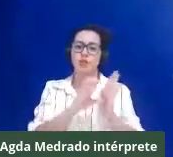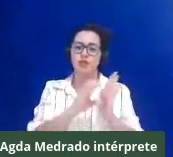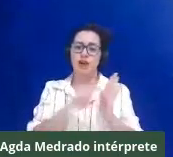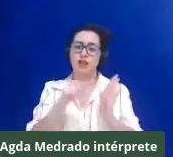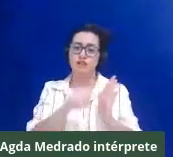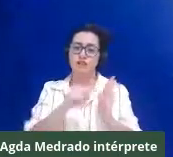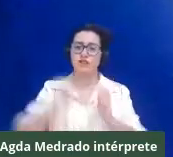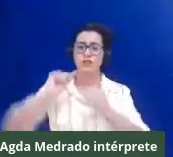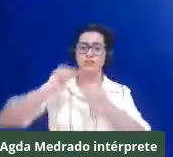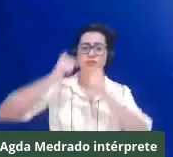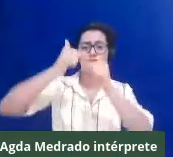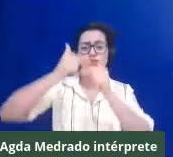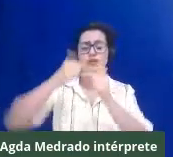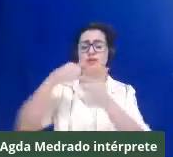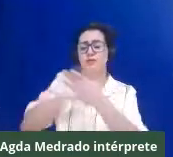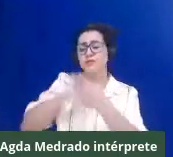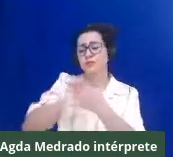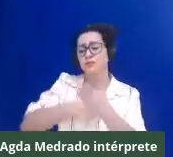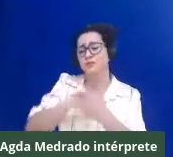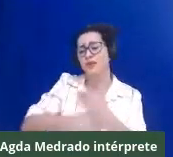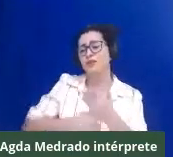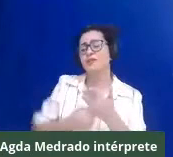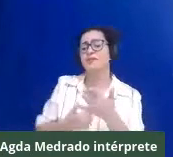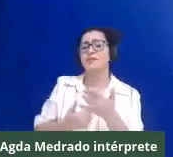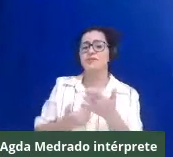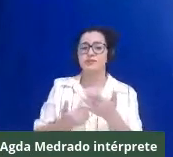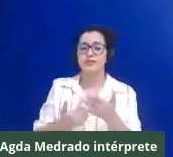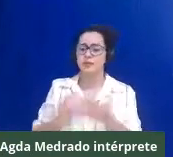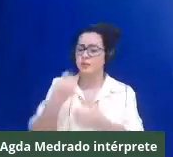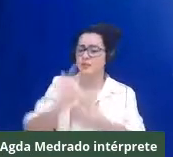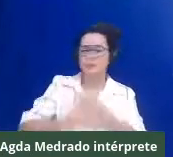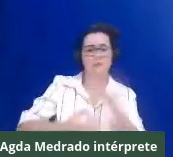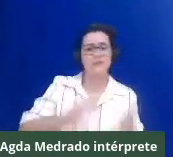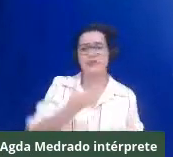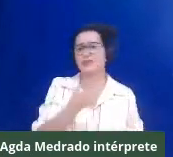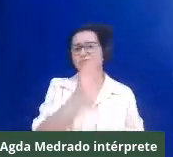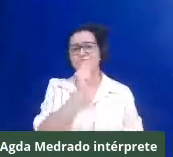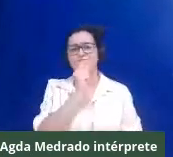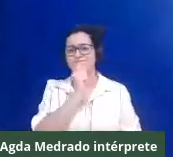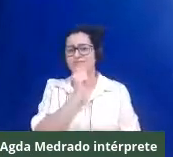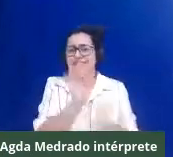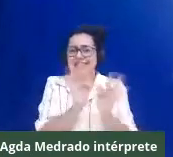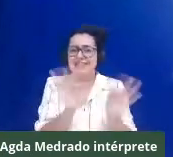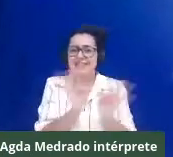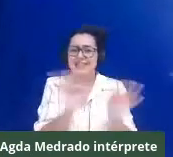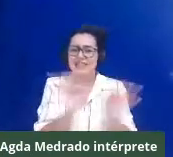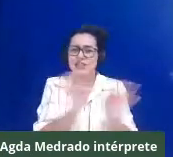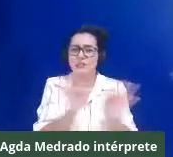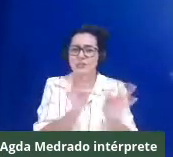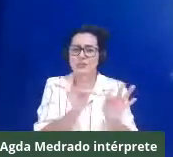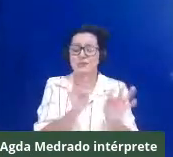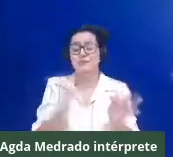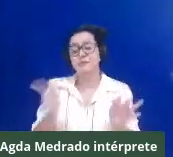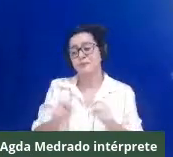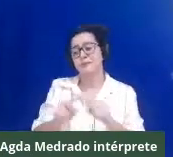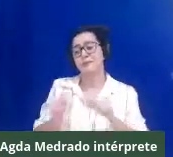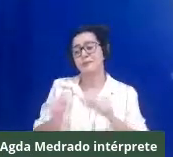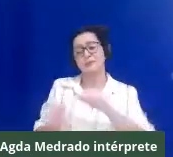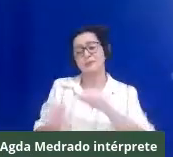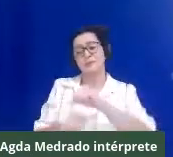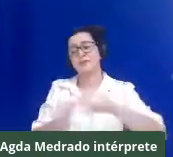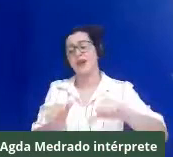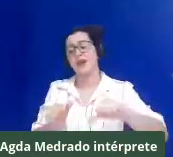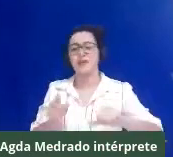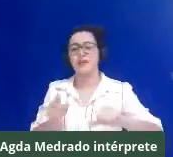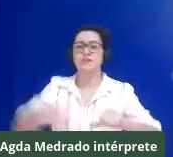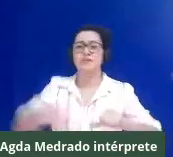migalhas das políticas públicas do Estado, o Estado tem investido fortemente em grandes projetos de investimento na mineração.